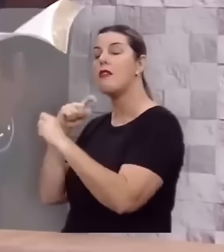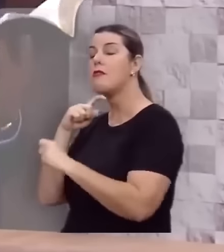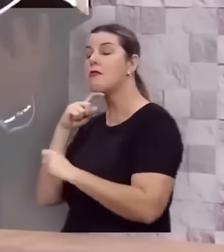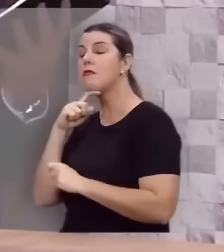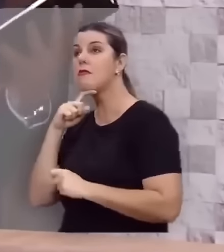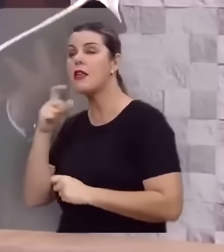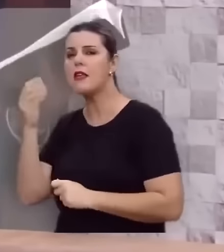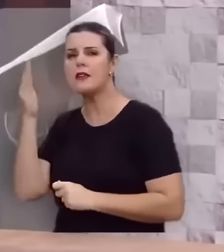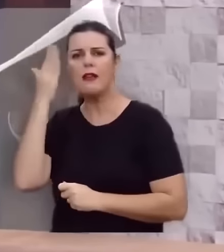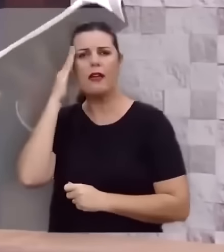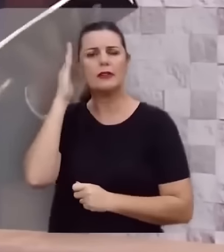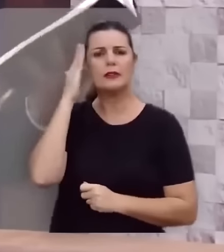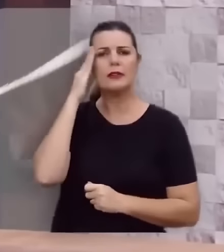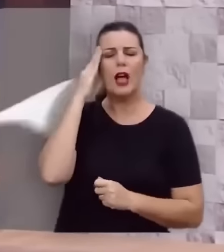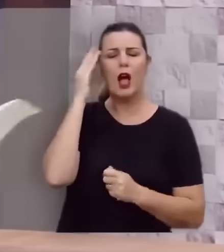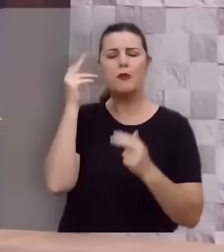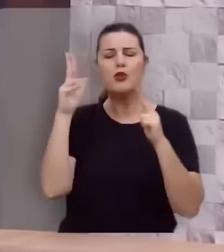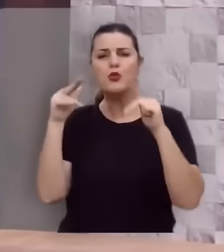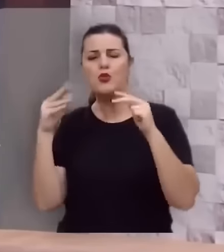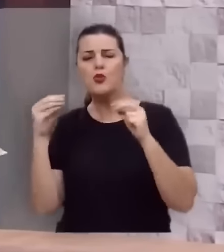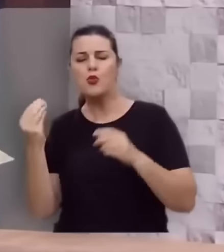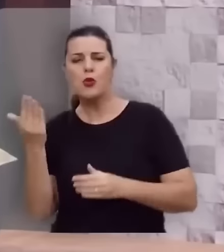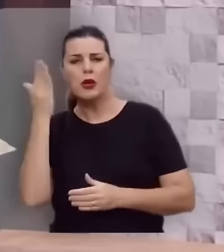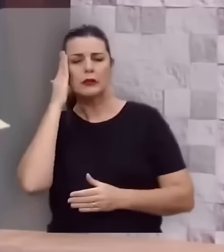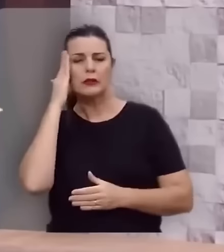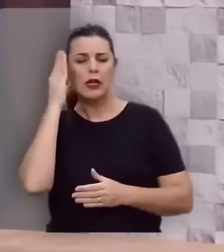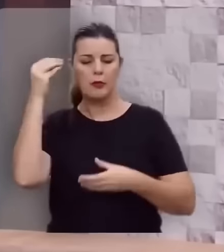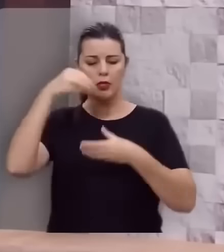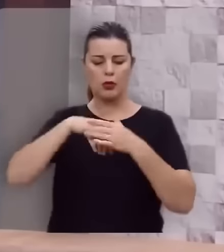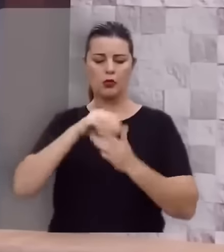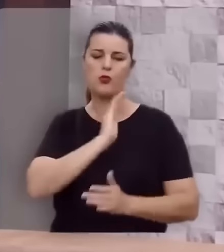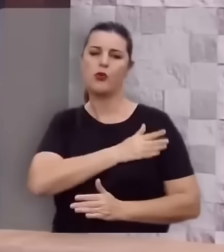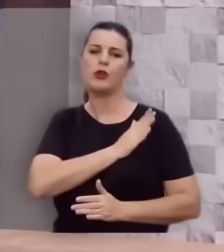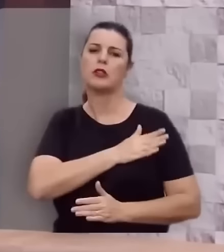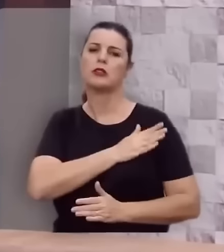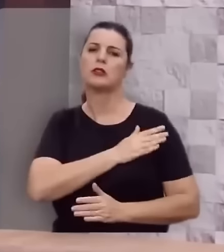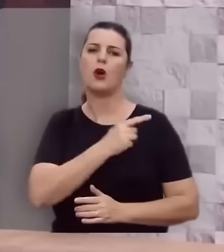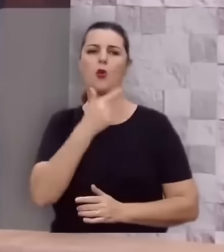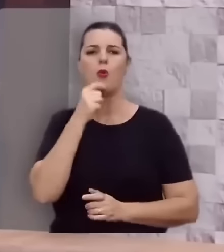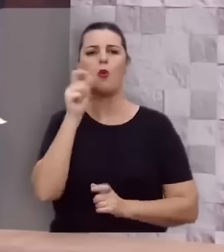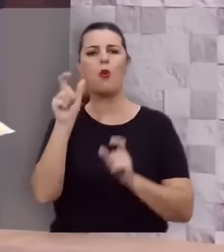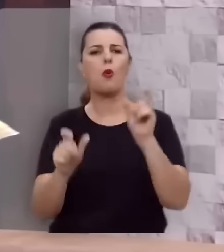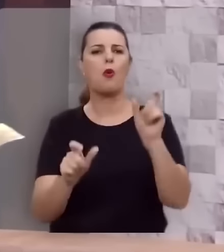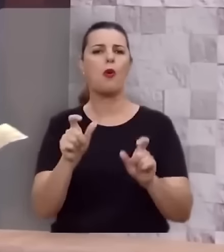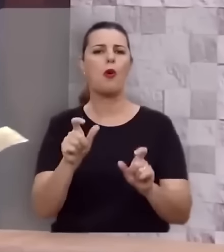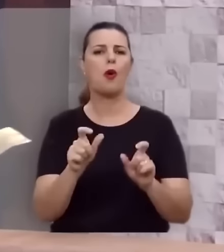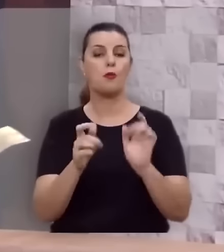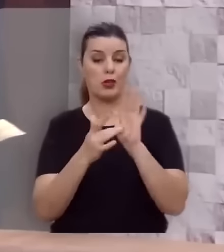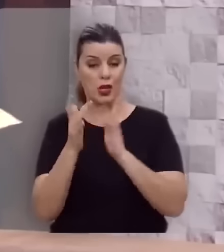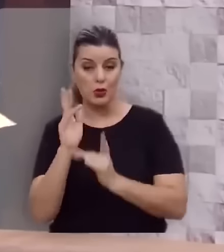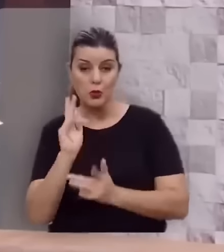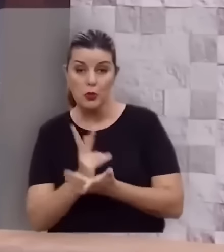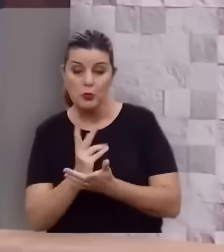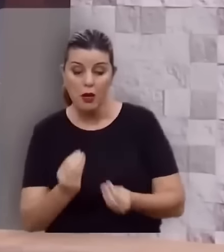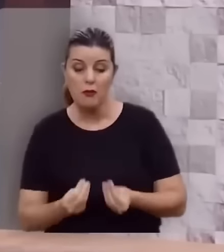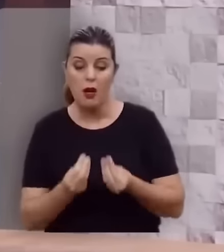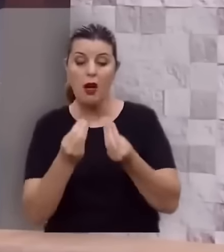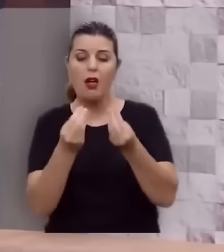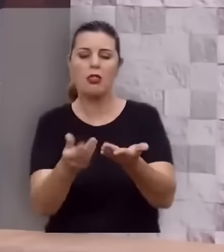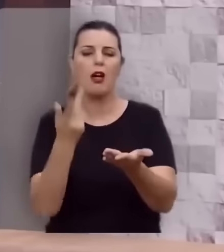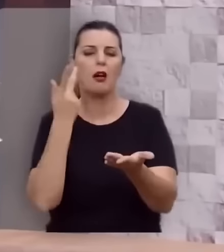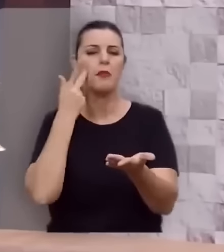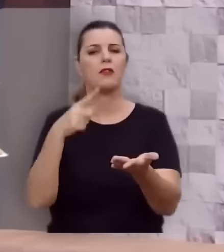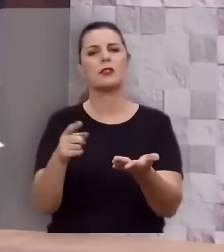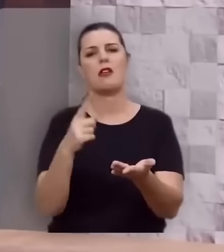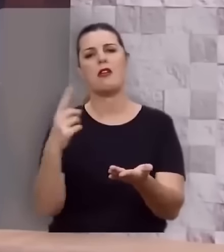nenhum olho viu, nenhum ouvido ouviu, nem jamais subiu ao coração do homem. Ele mesmo dará a você a